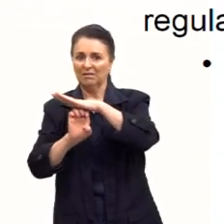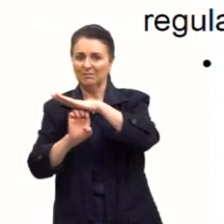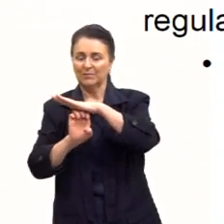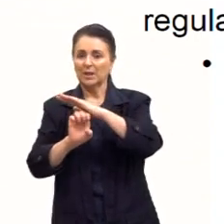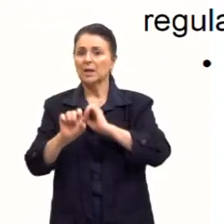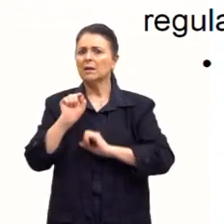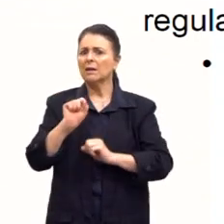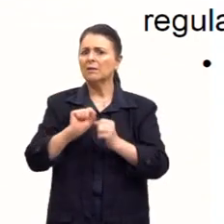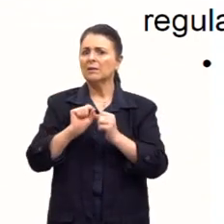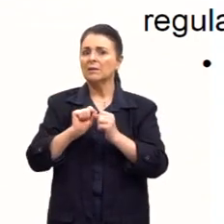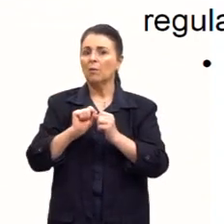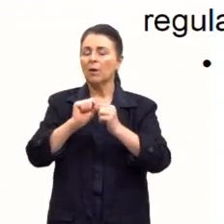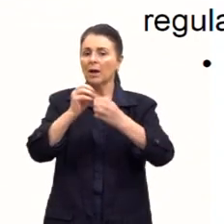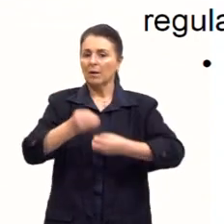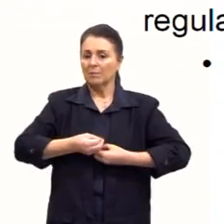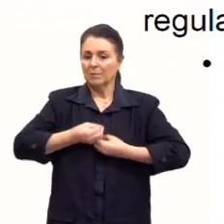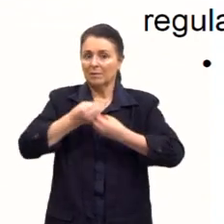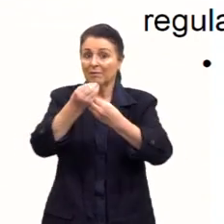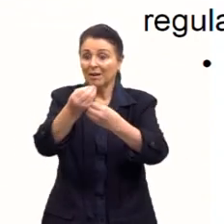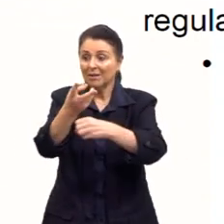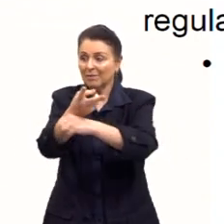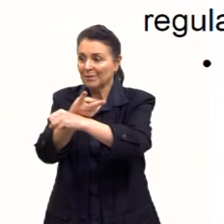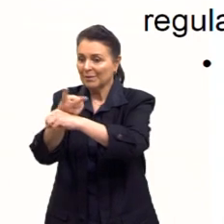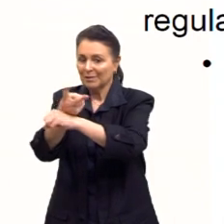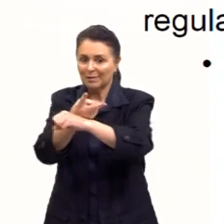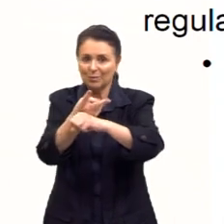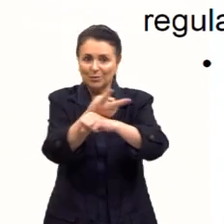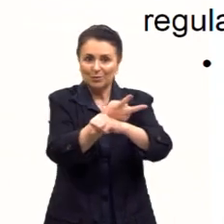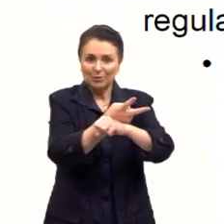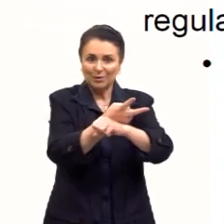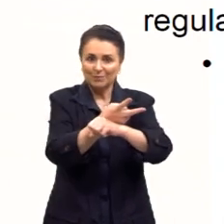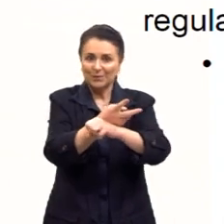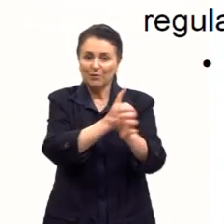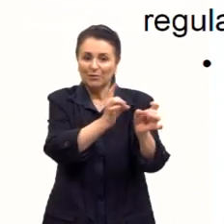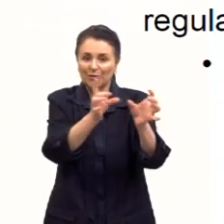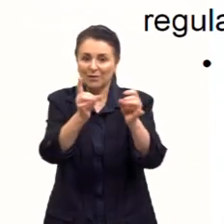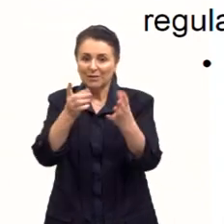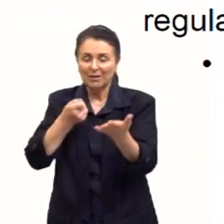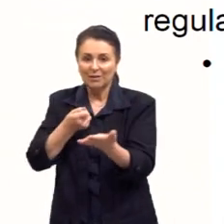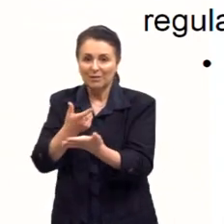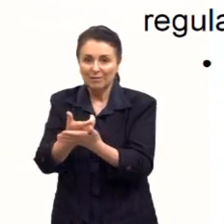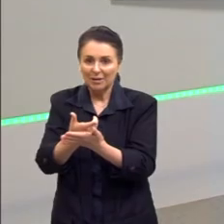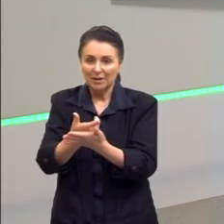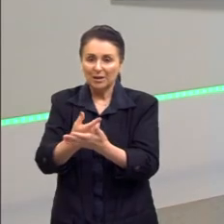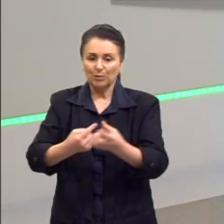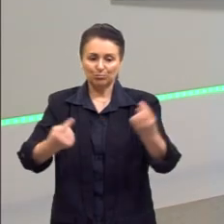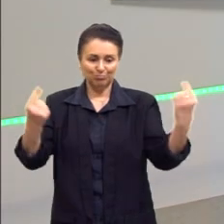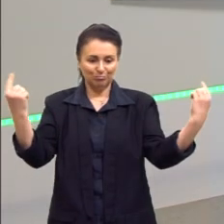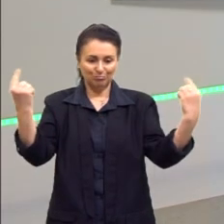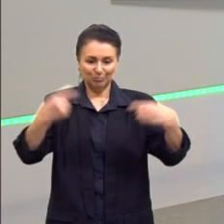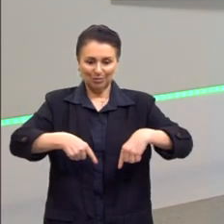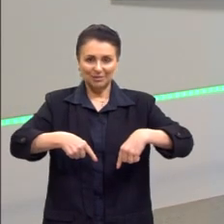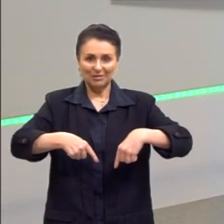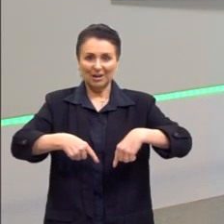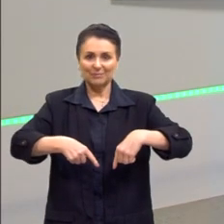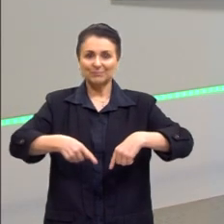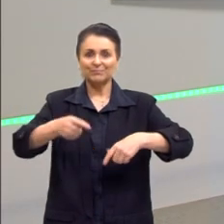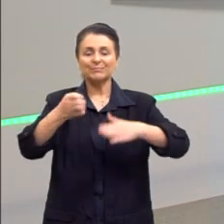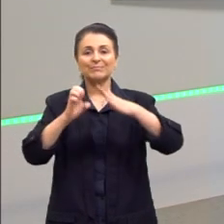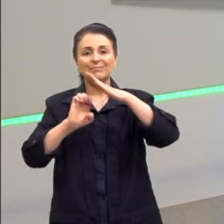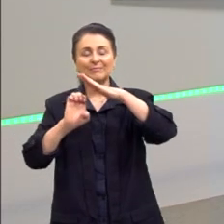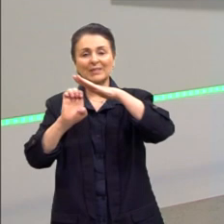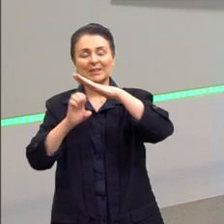regulada pela oferta e pela demanda, isso tem uma expectativa que a concorrência entre diferentes empresas vai regular.